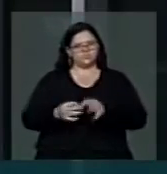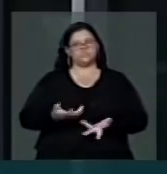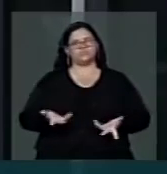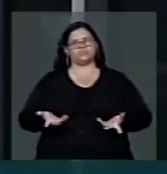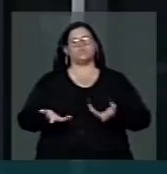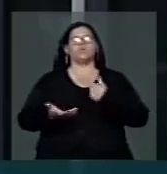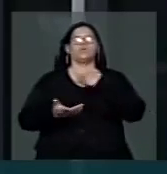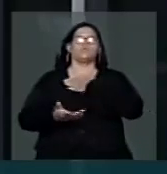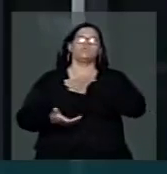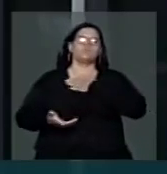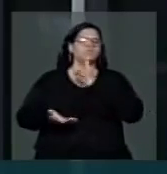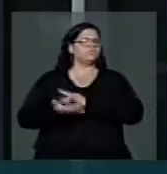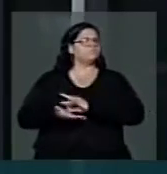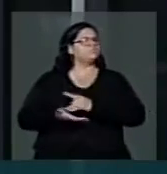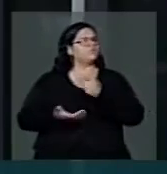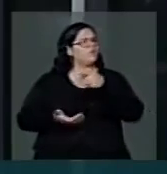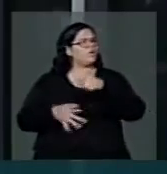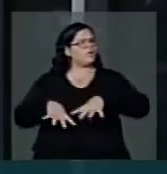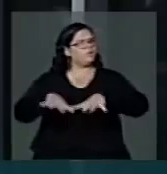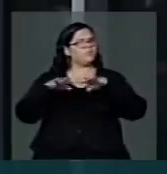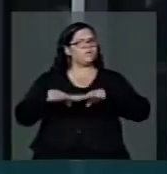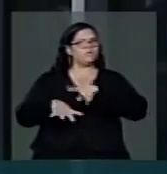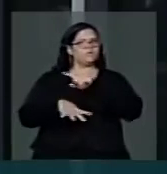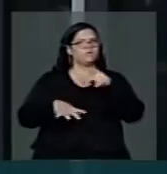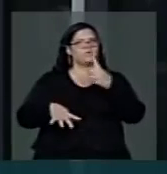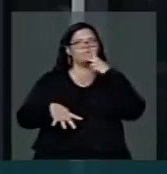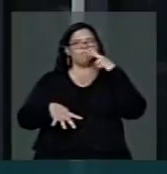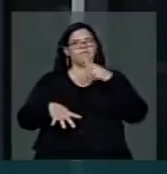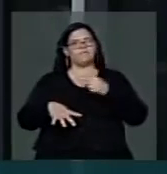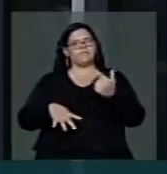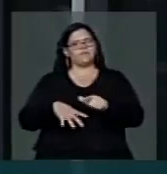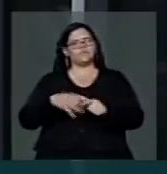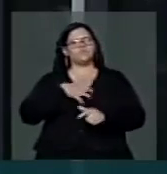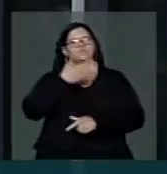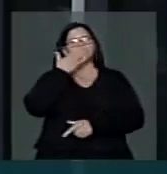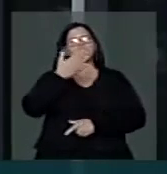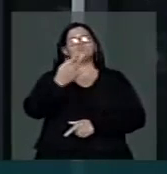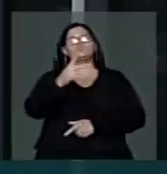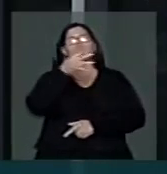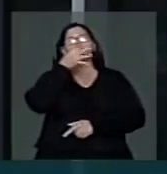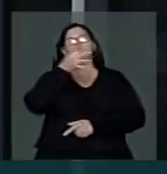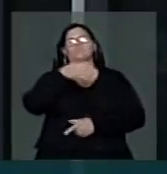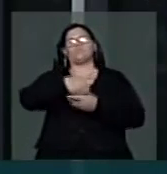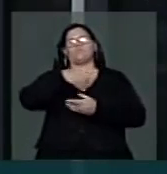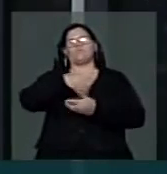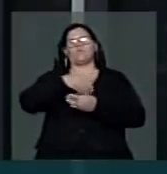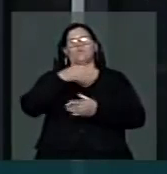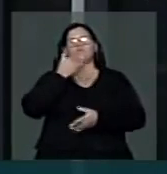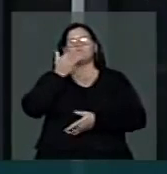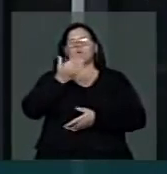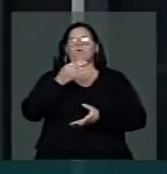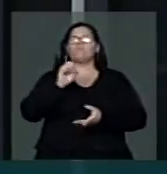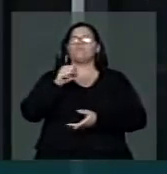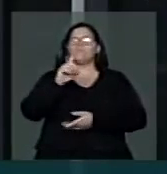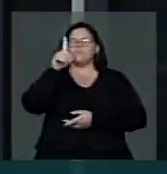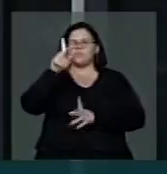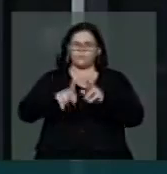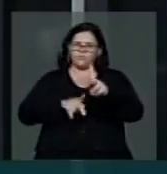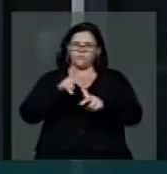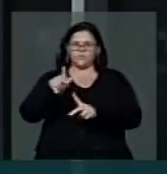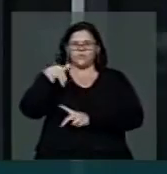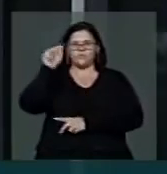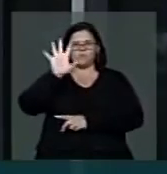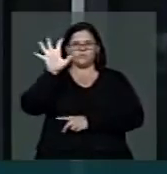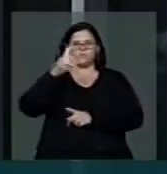sinceramente, que esse plenário revise a sua posição e que votasse a favor daquele povo nordestino.